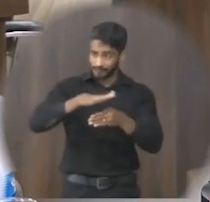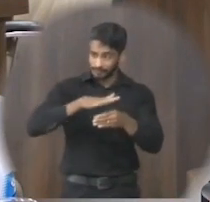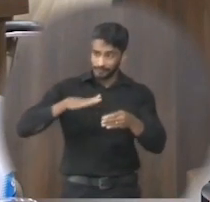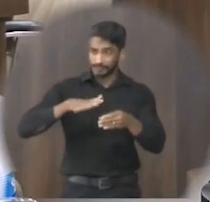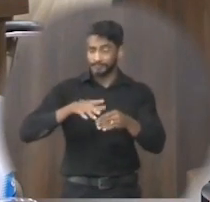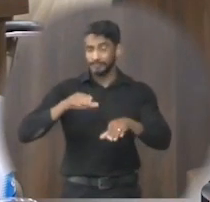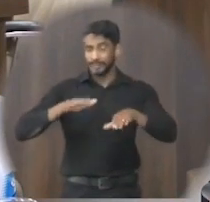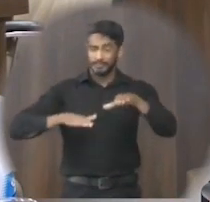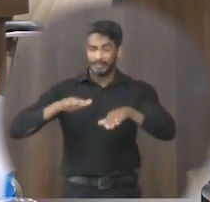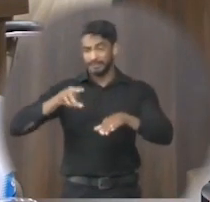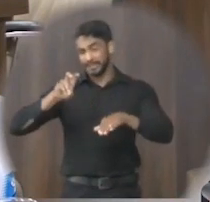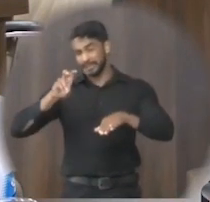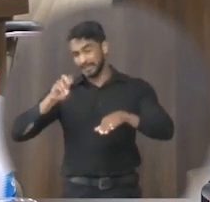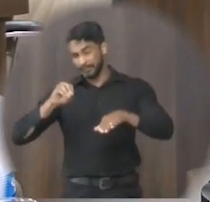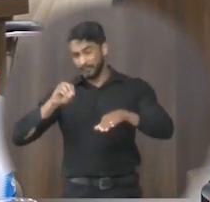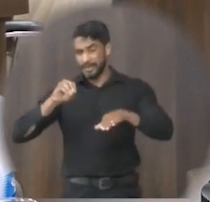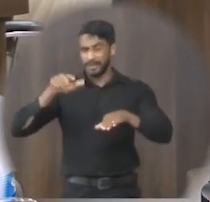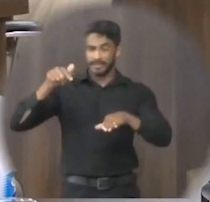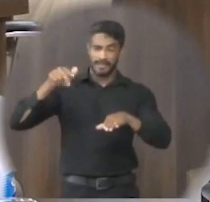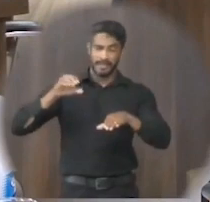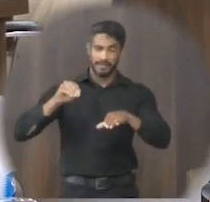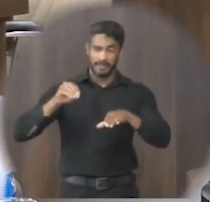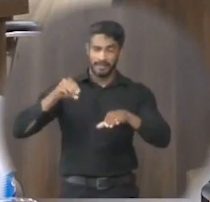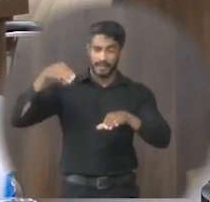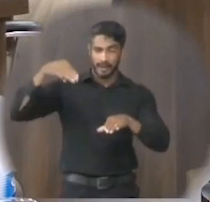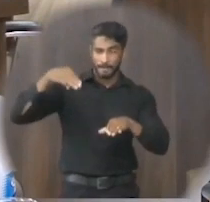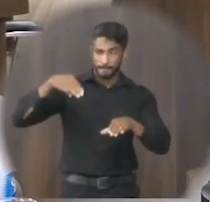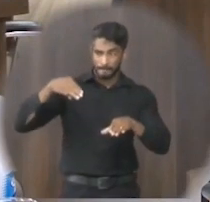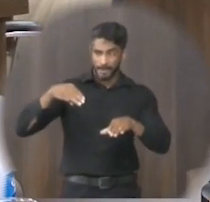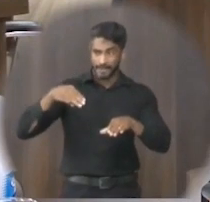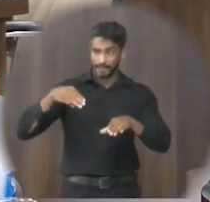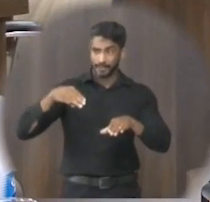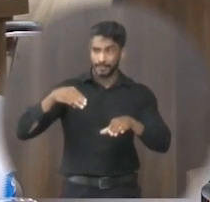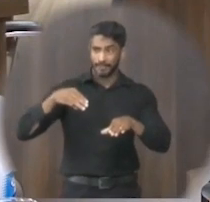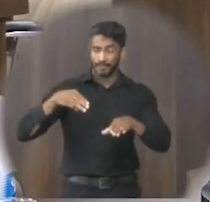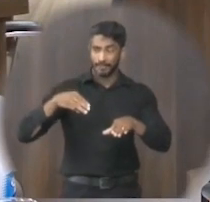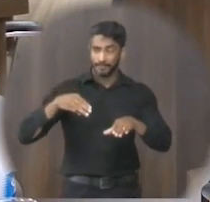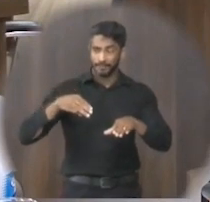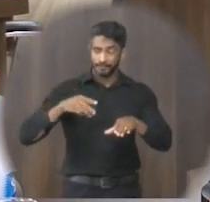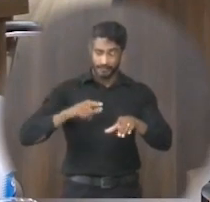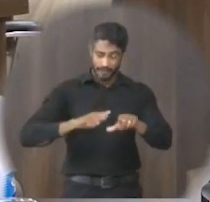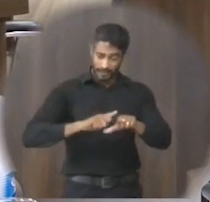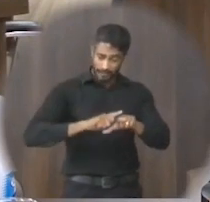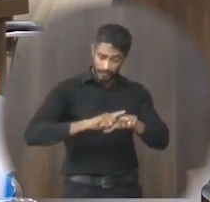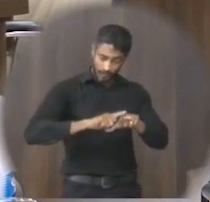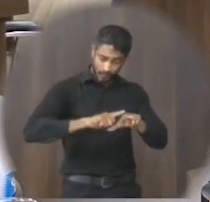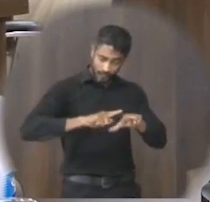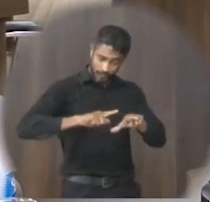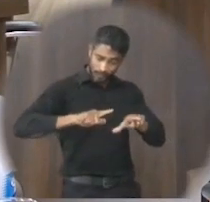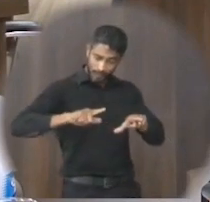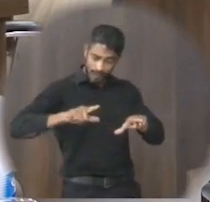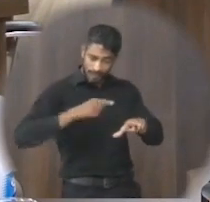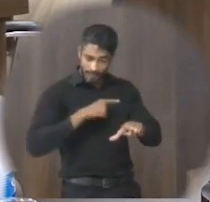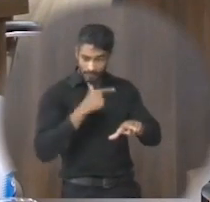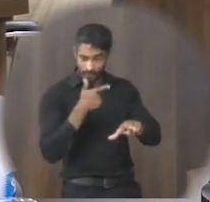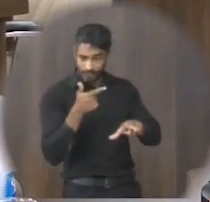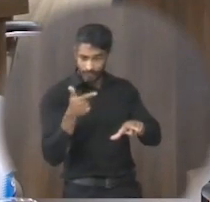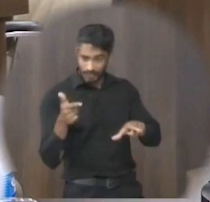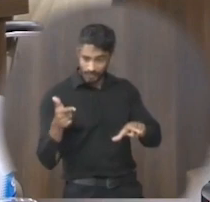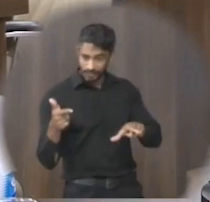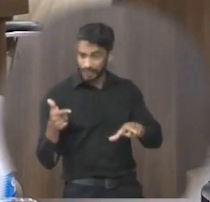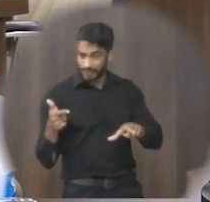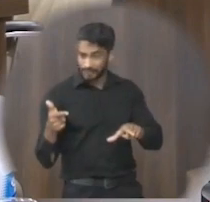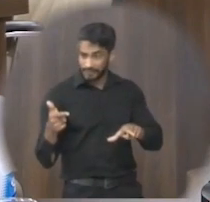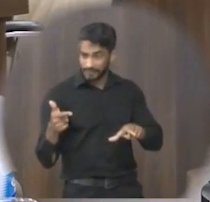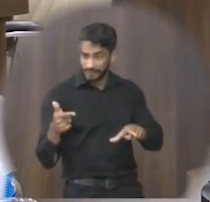50 70 metros que o asfalto já já acabou já de alguns anos que esse